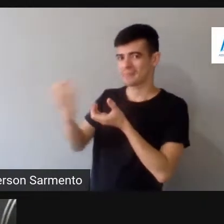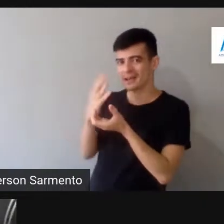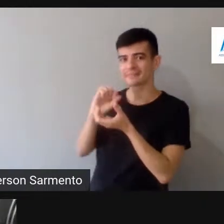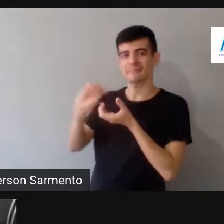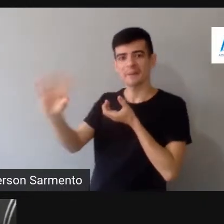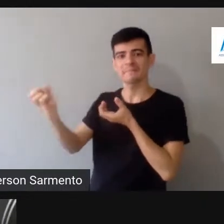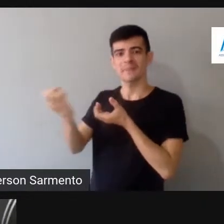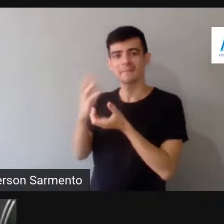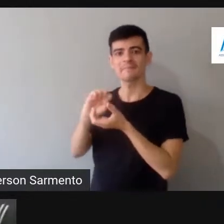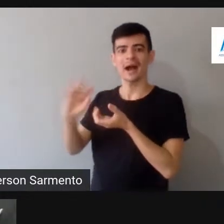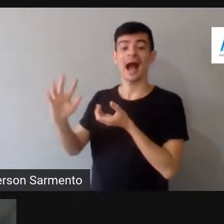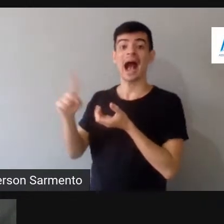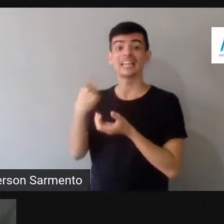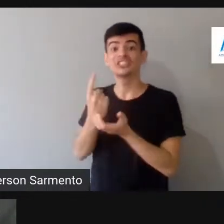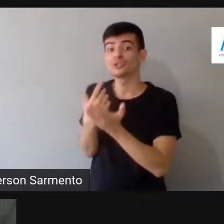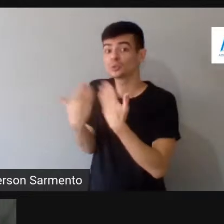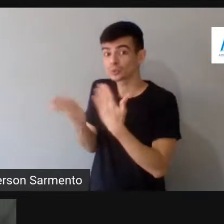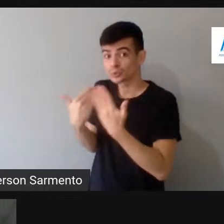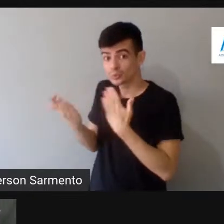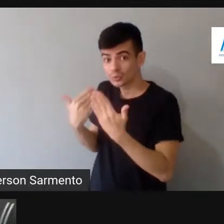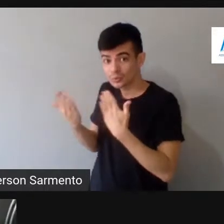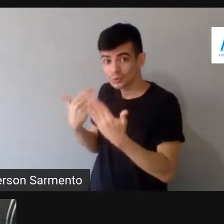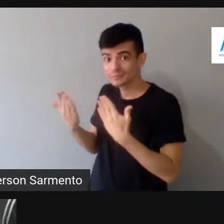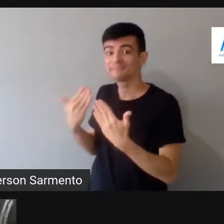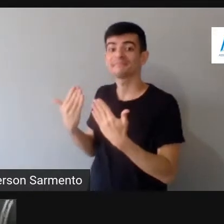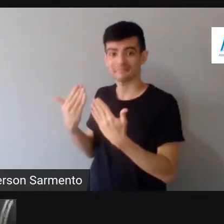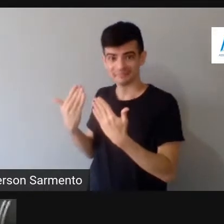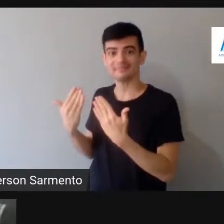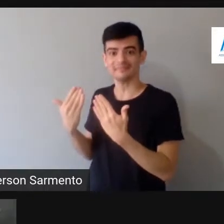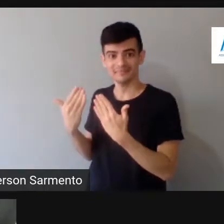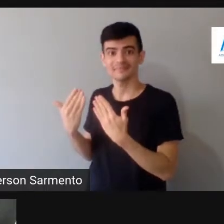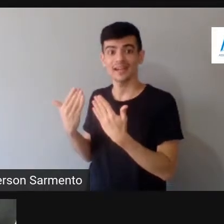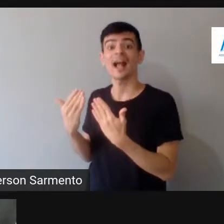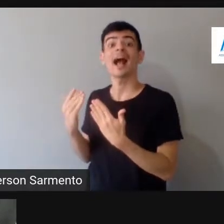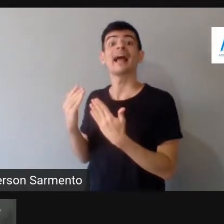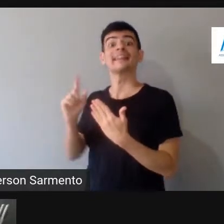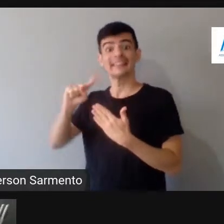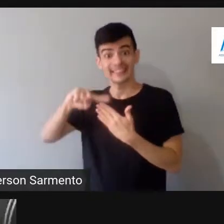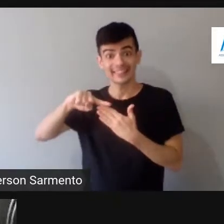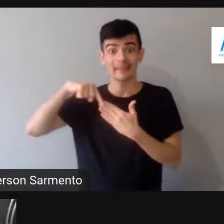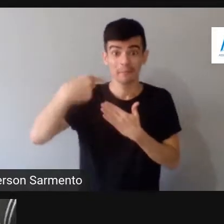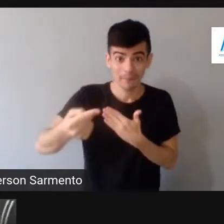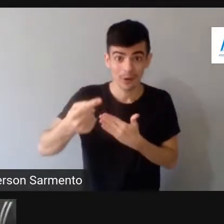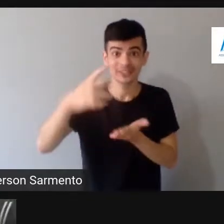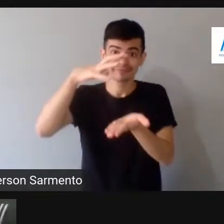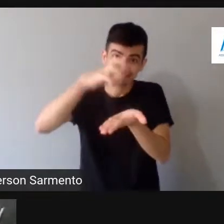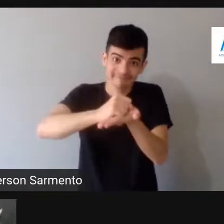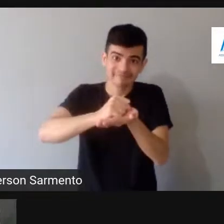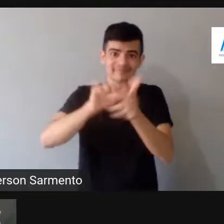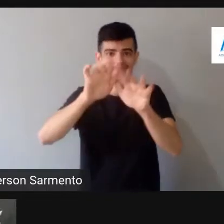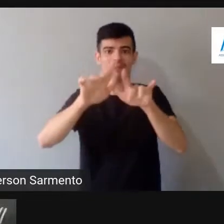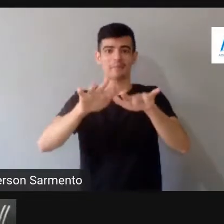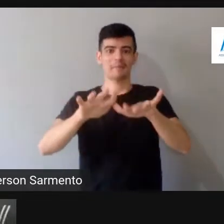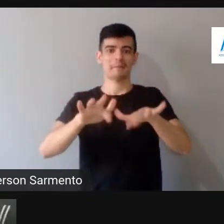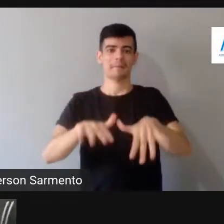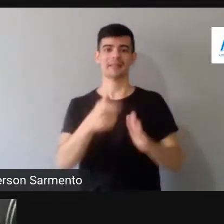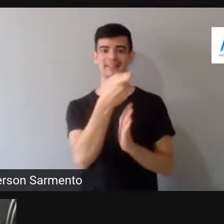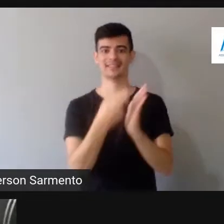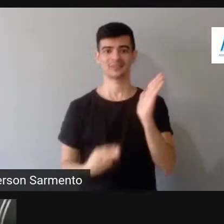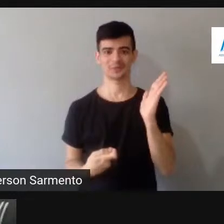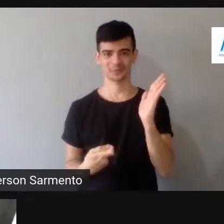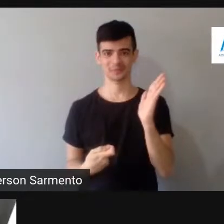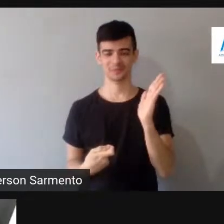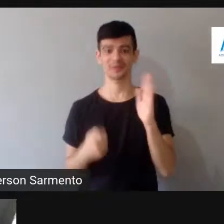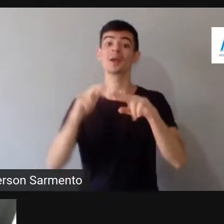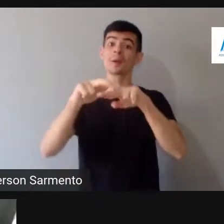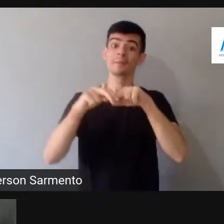que a gente discutia no áudio, é, nós levamos para o texto, né, então, faz parte da, de um respeito a uma